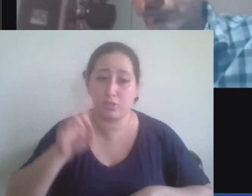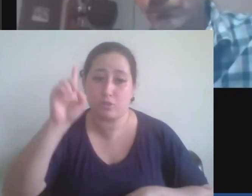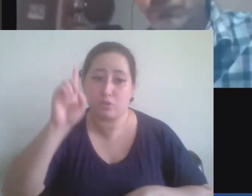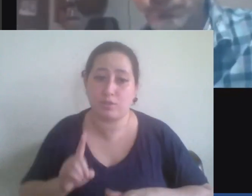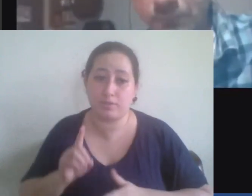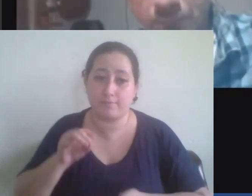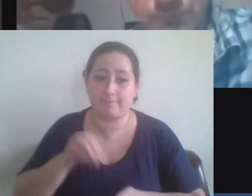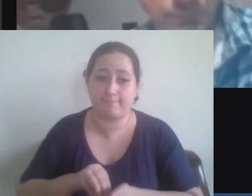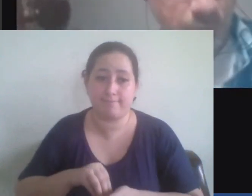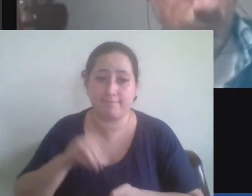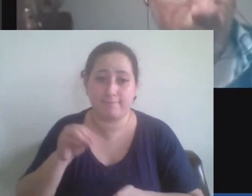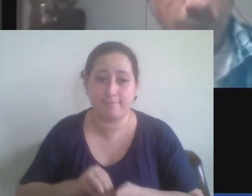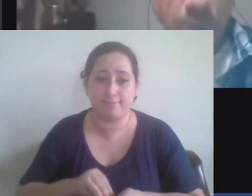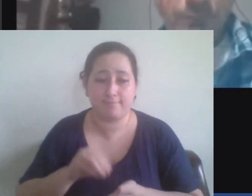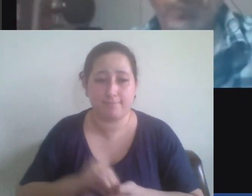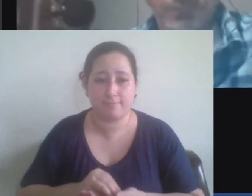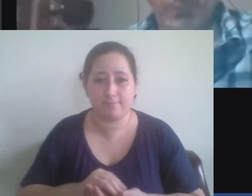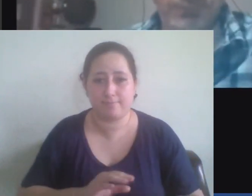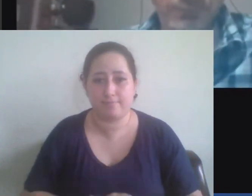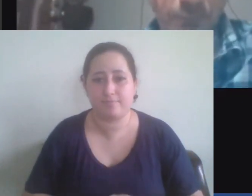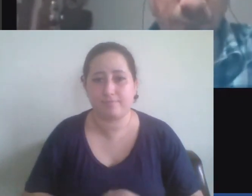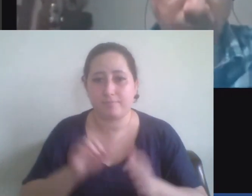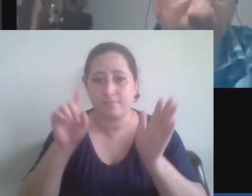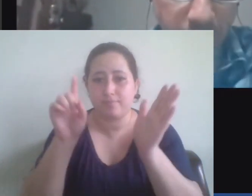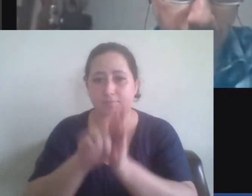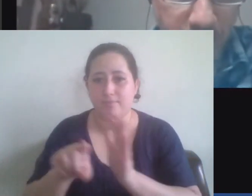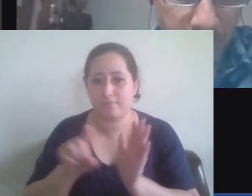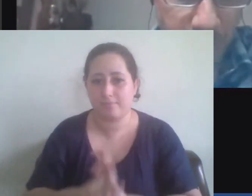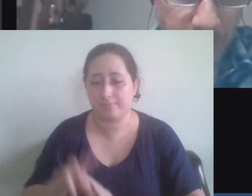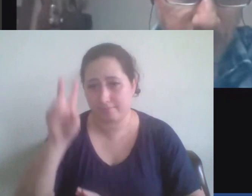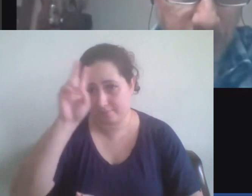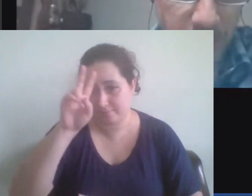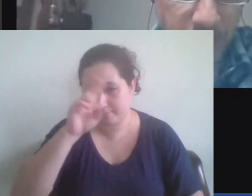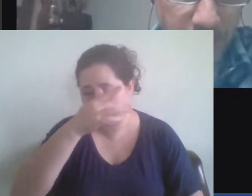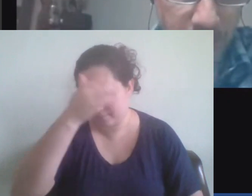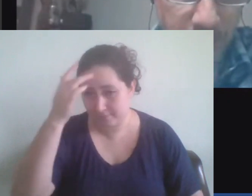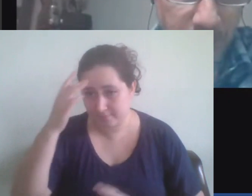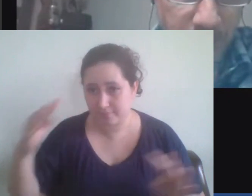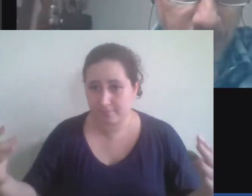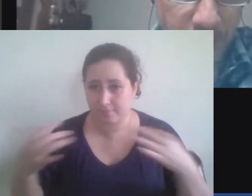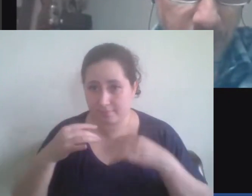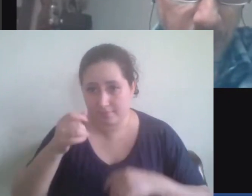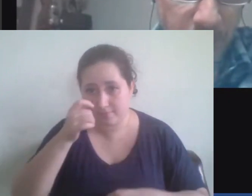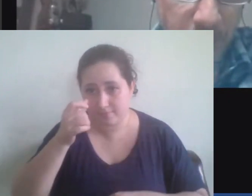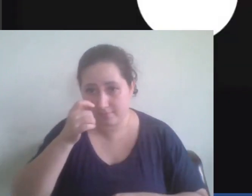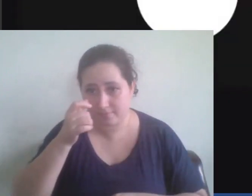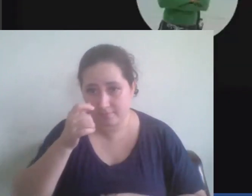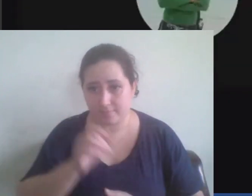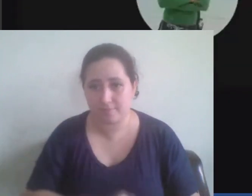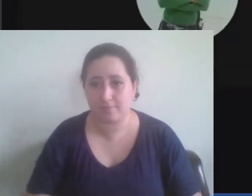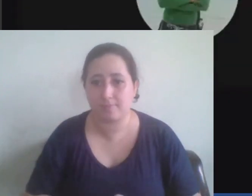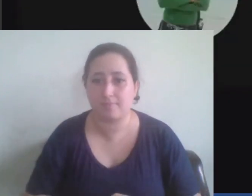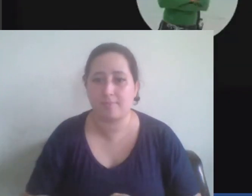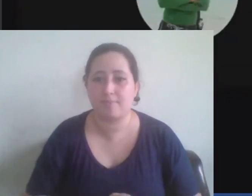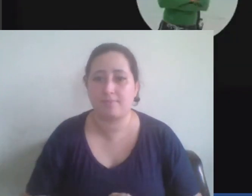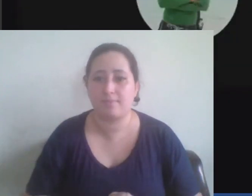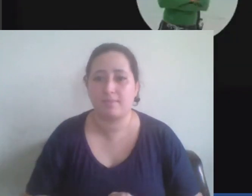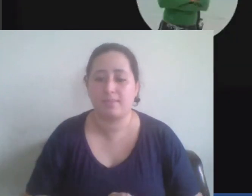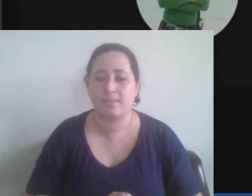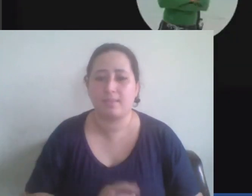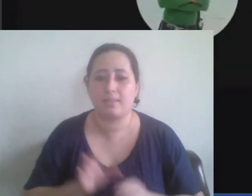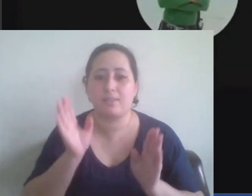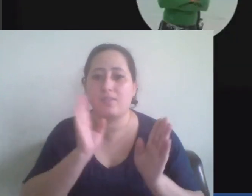e lembrando a todos que estão nos assistindo e a todas que não deixem de curtir o